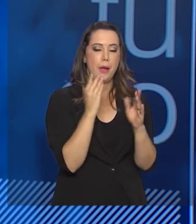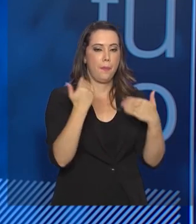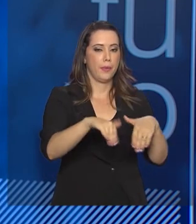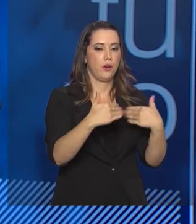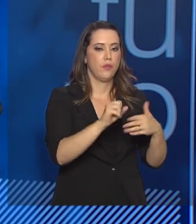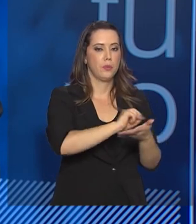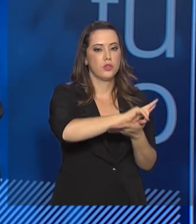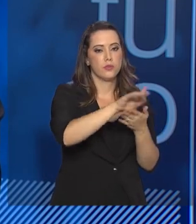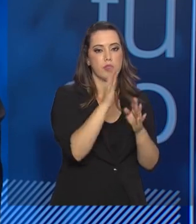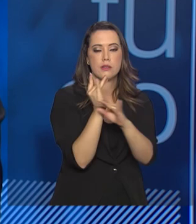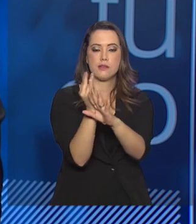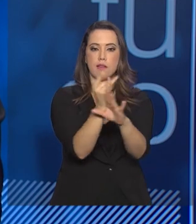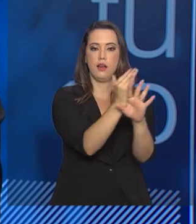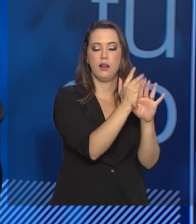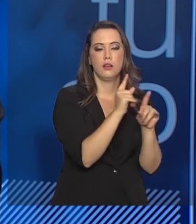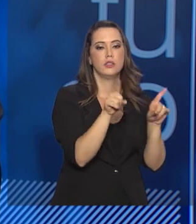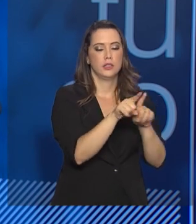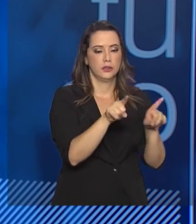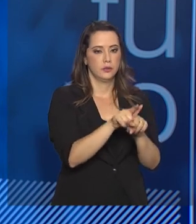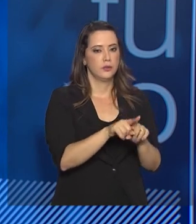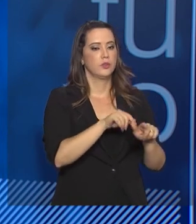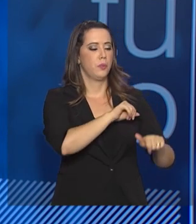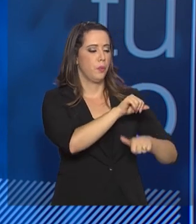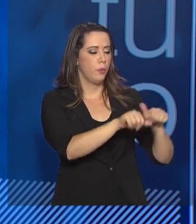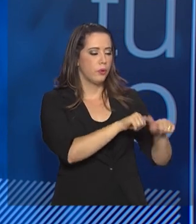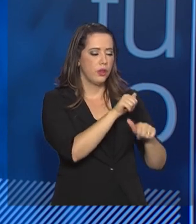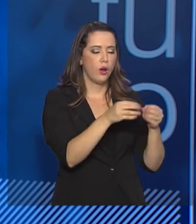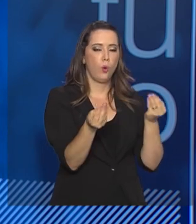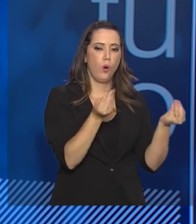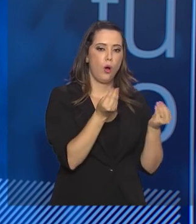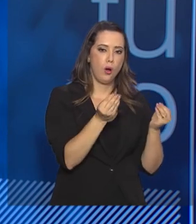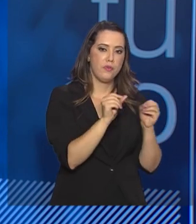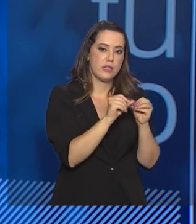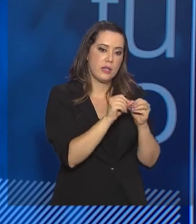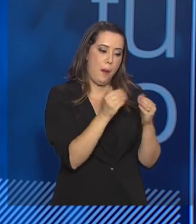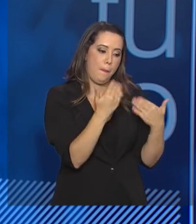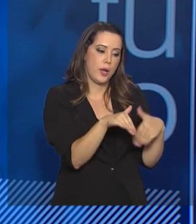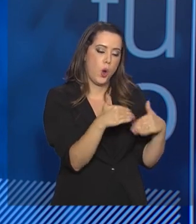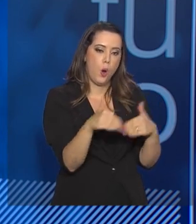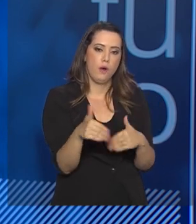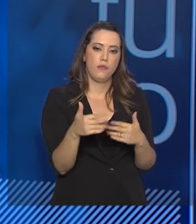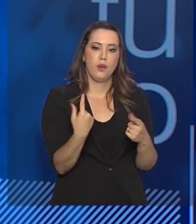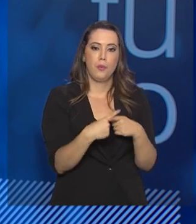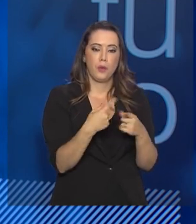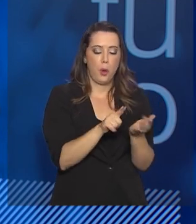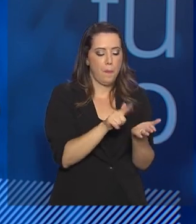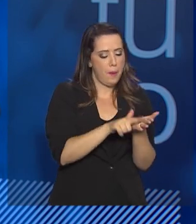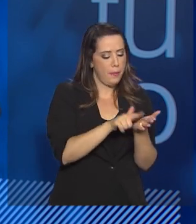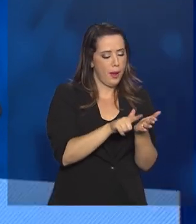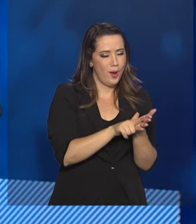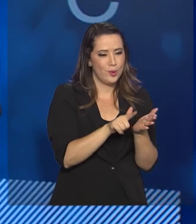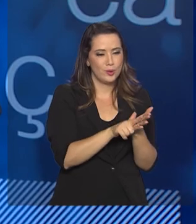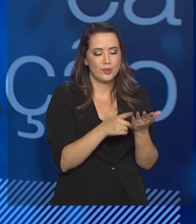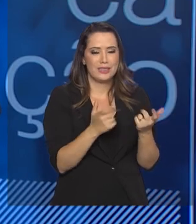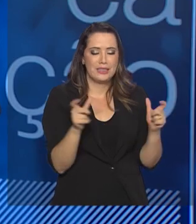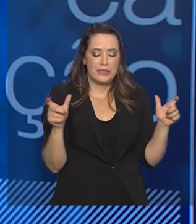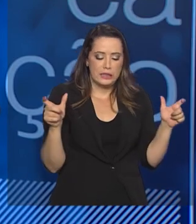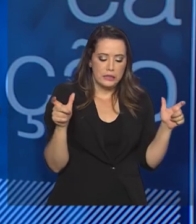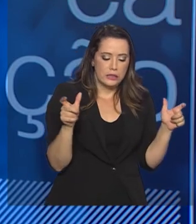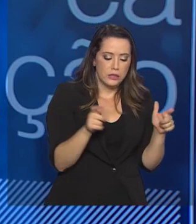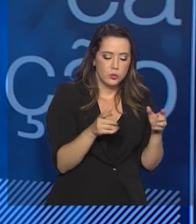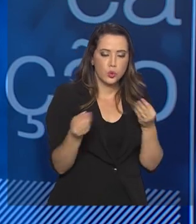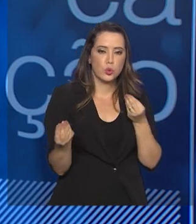E, além disso, com o tempo, a vai poder mudar a forma de fazer a prova. Porque o papel, ele restringe muito a